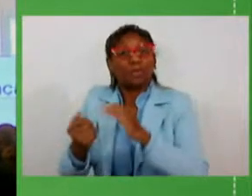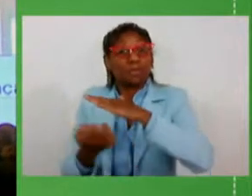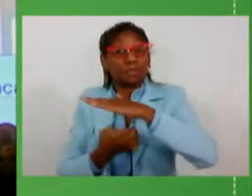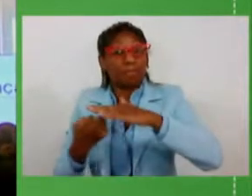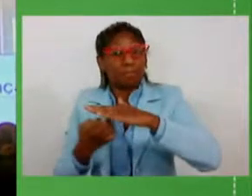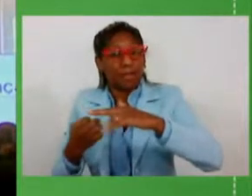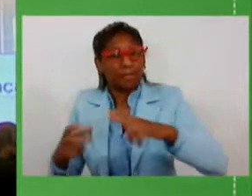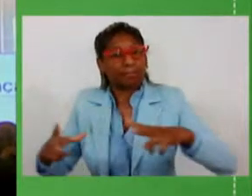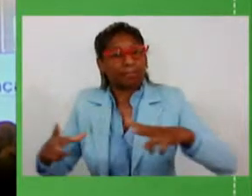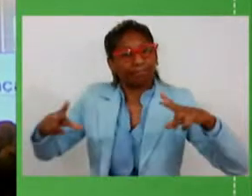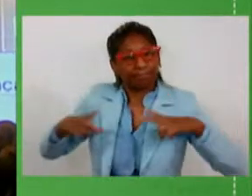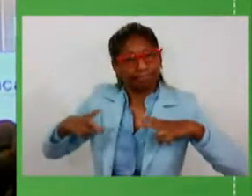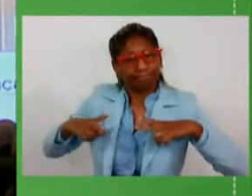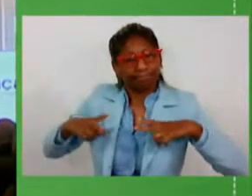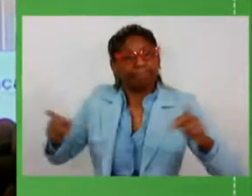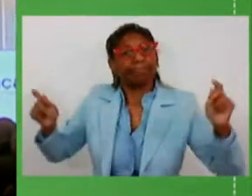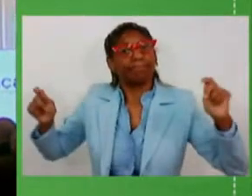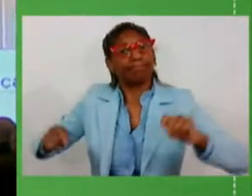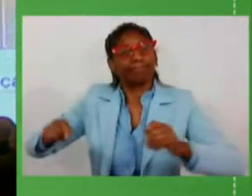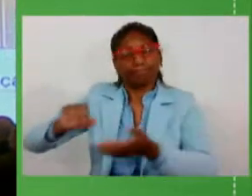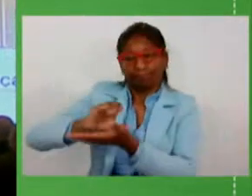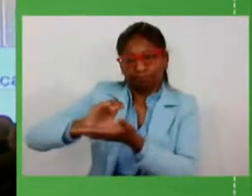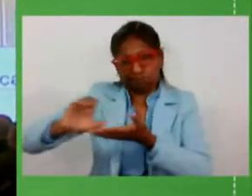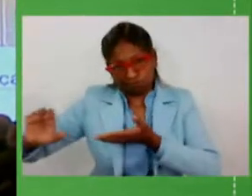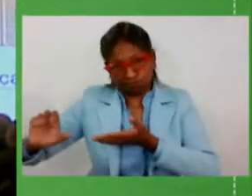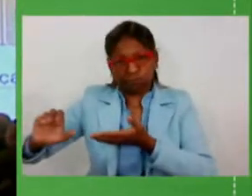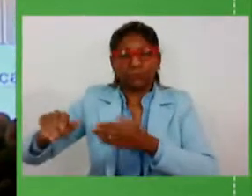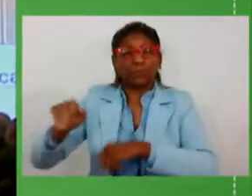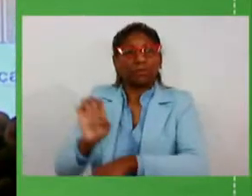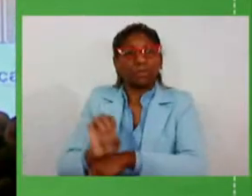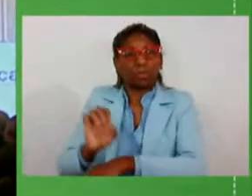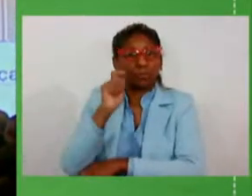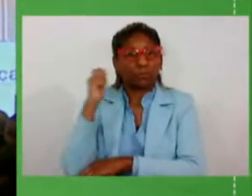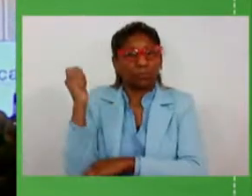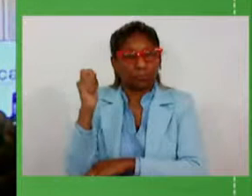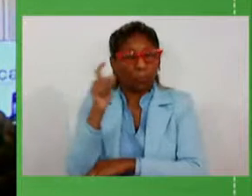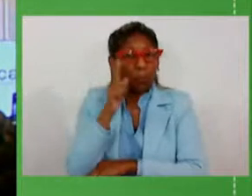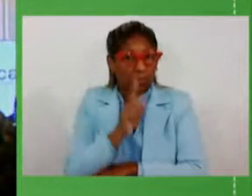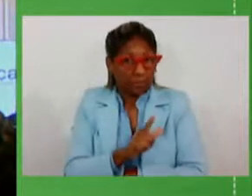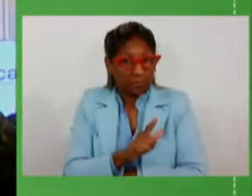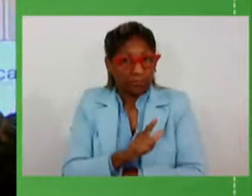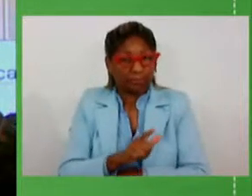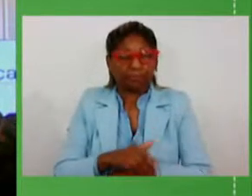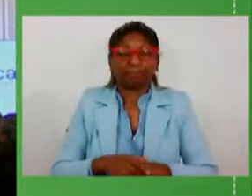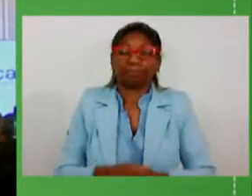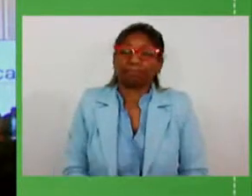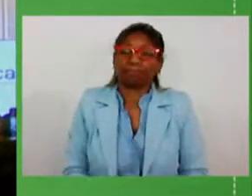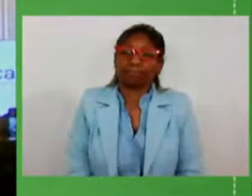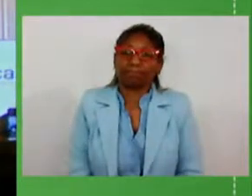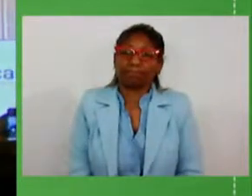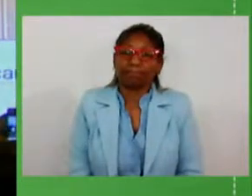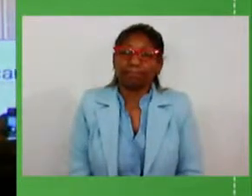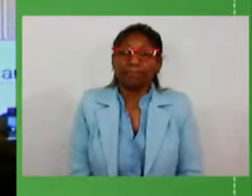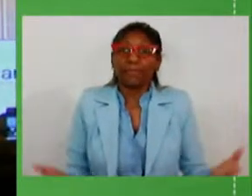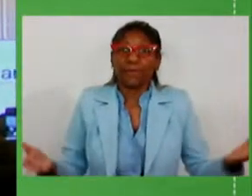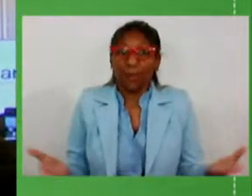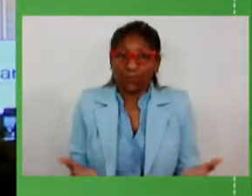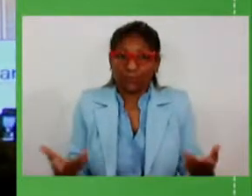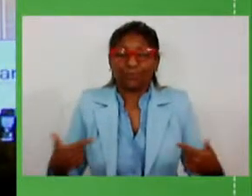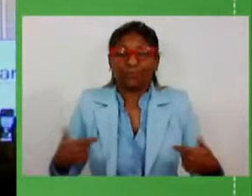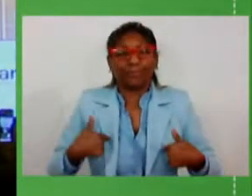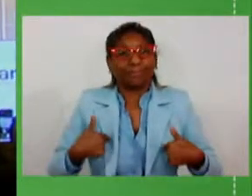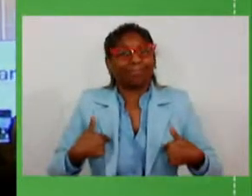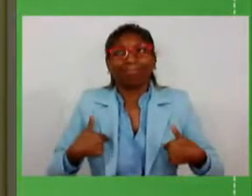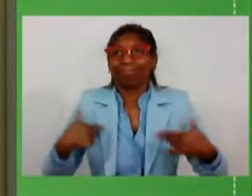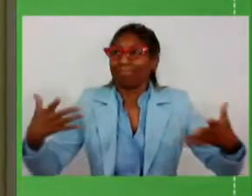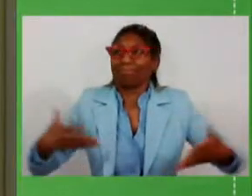dar capacidade de investimento ao Estado do Rio Grande do Sul. Então, é com alegria que nós apresentamos